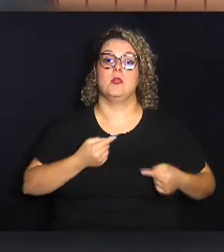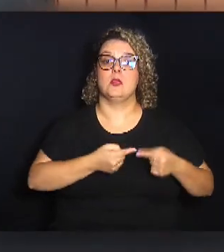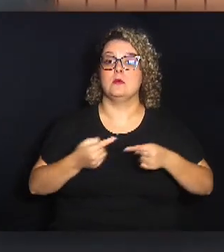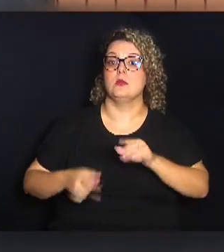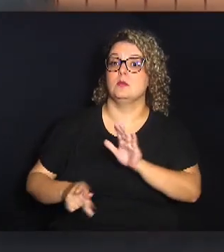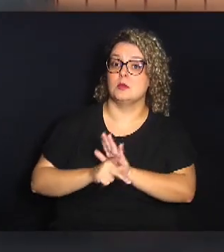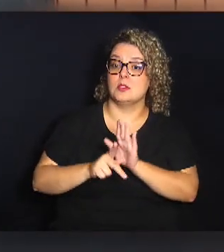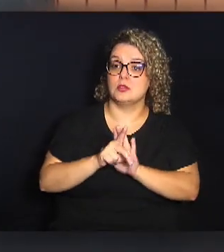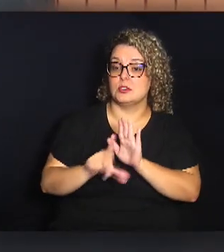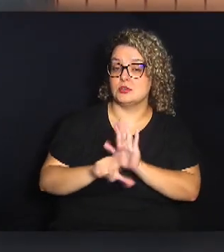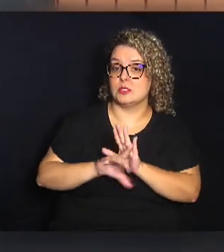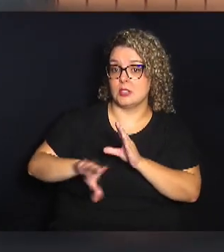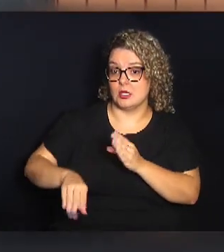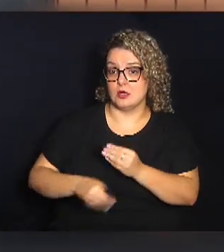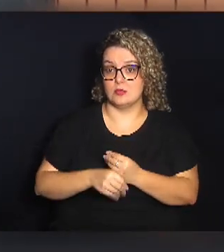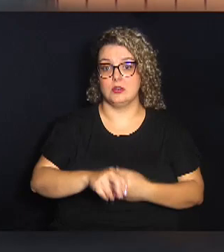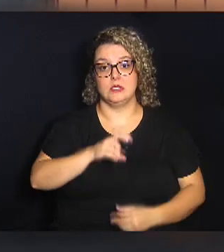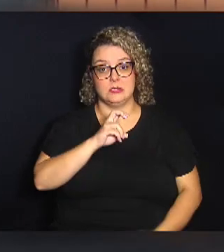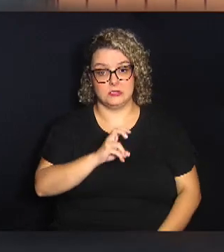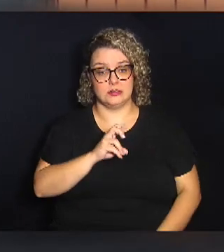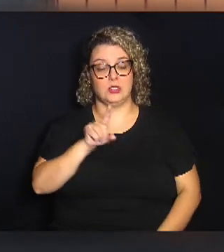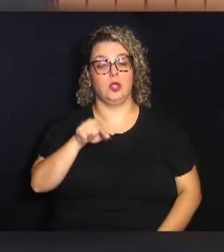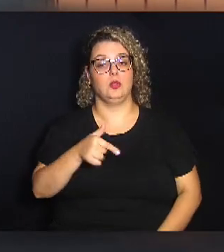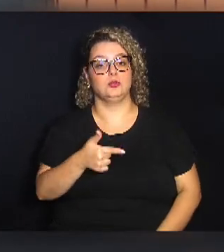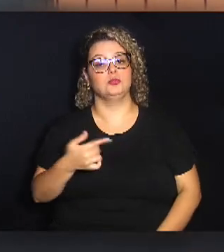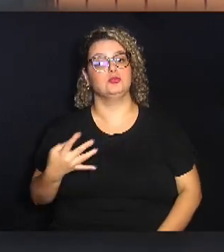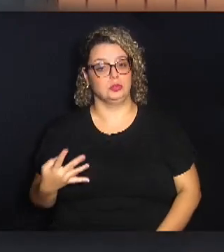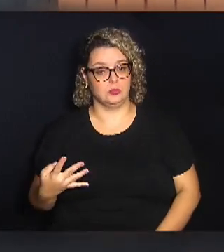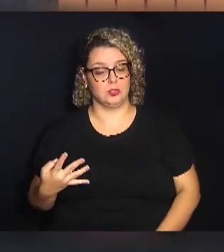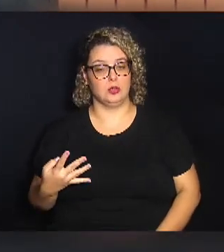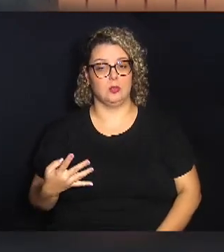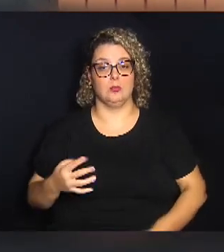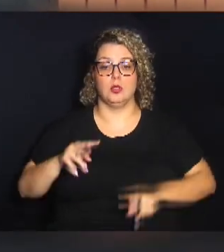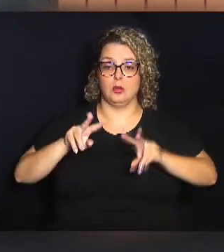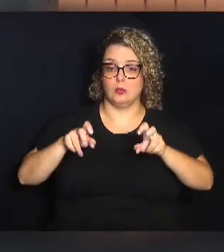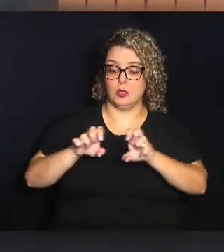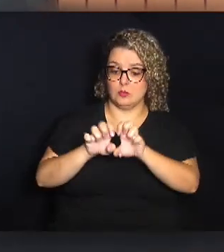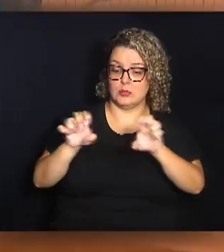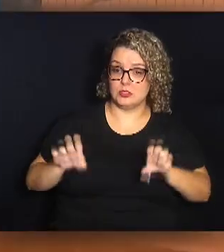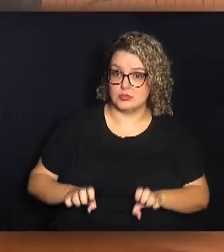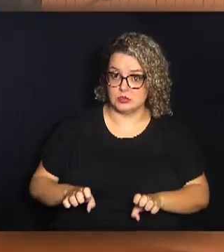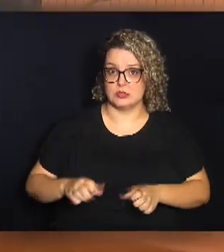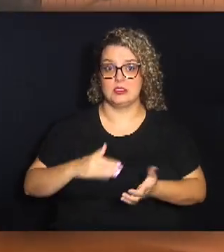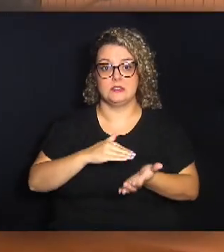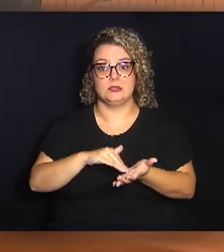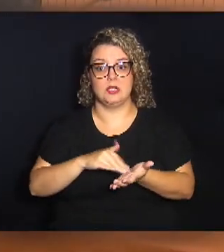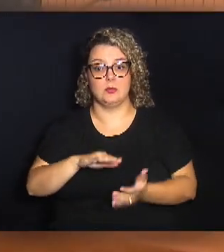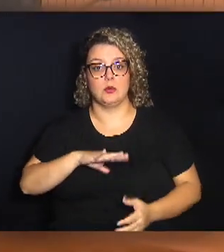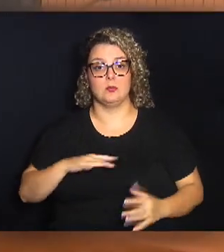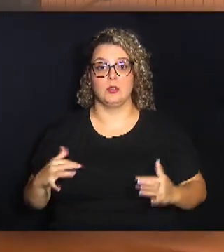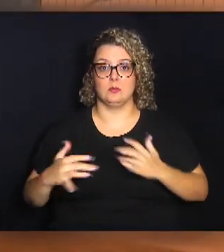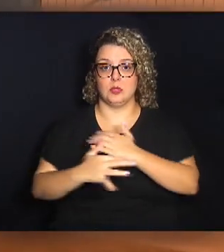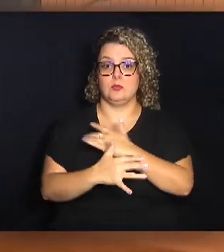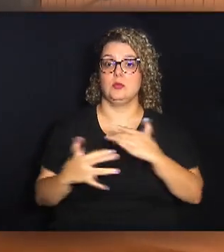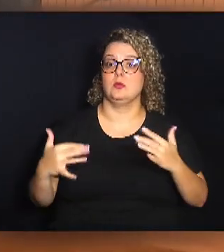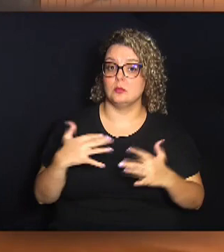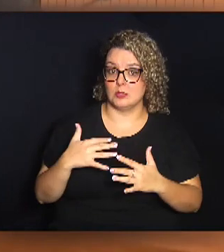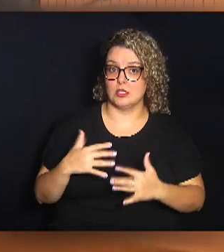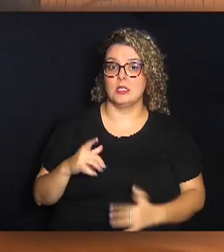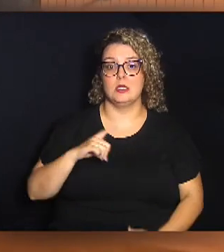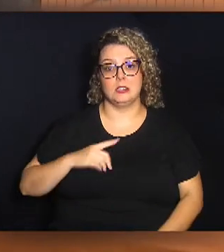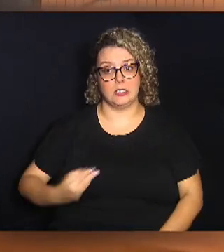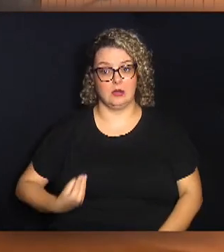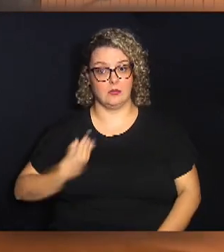projeto de lei complementar 5 de 2024 sobre a estrutura da Secretaria Municipal de Urbanismo e contou com a